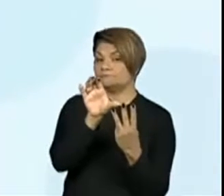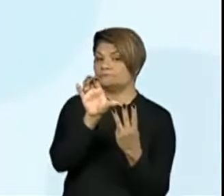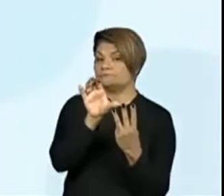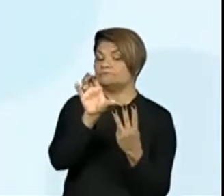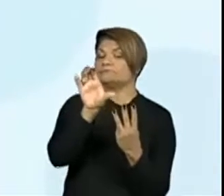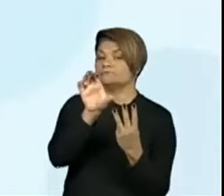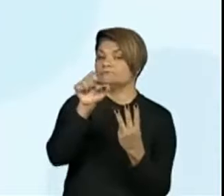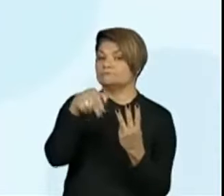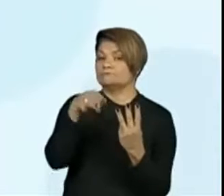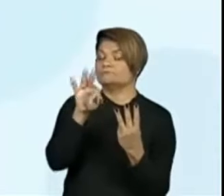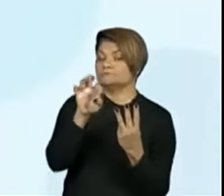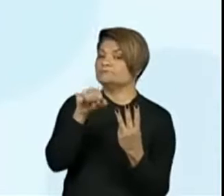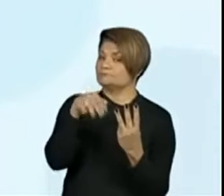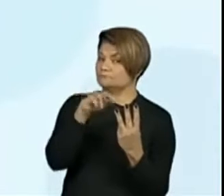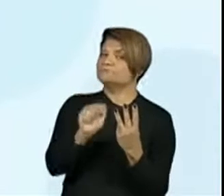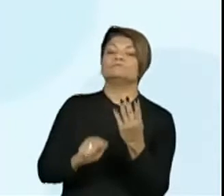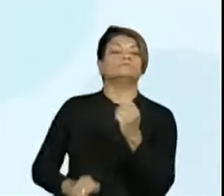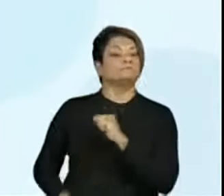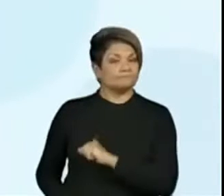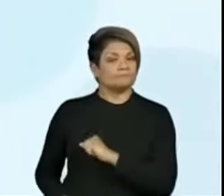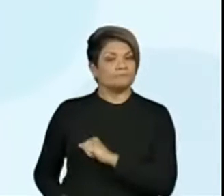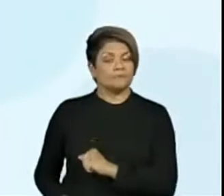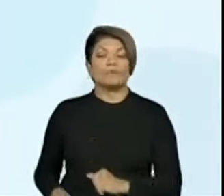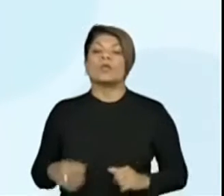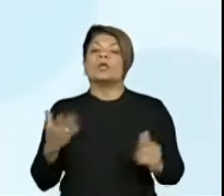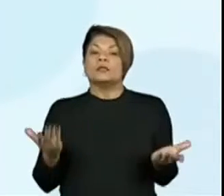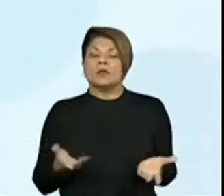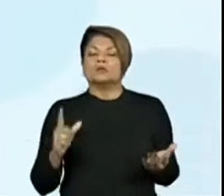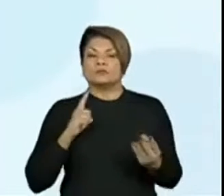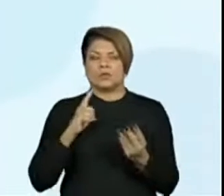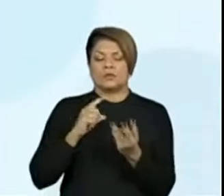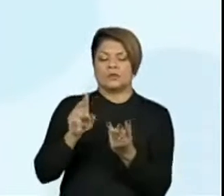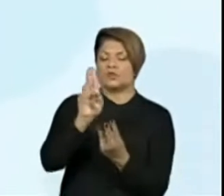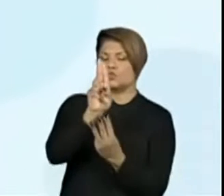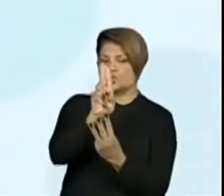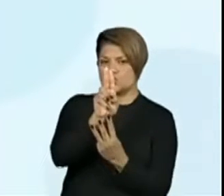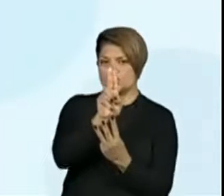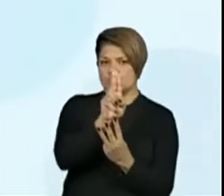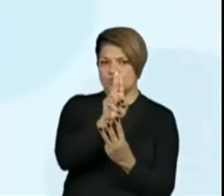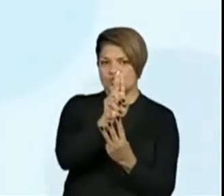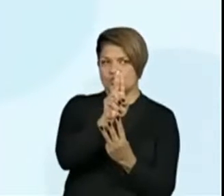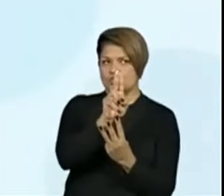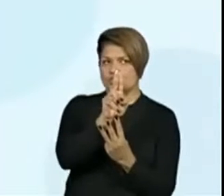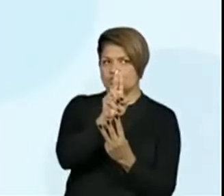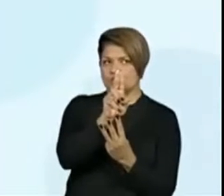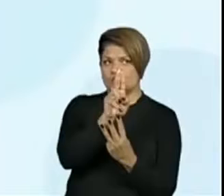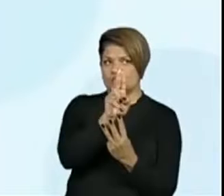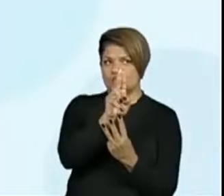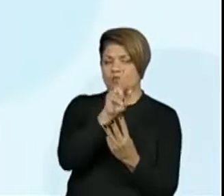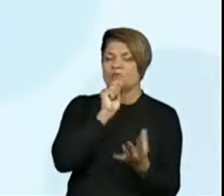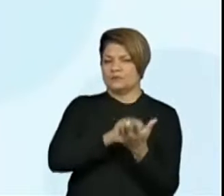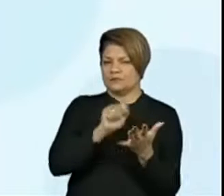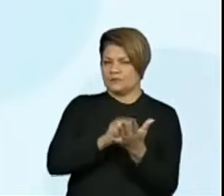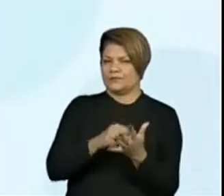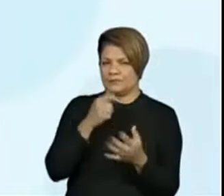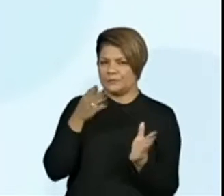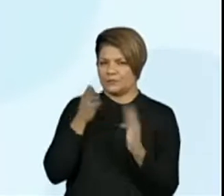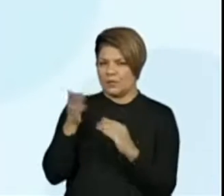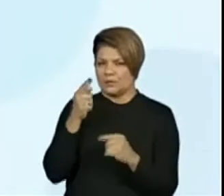a posição das centenas. Então, aqui nós temos as unidades. Vou até escrever aqui do ladinho. Olha só,